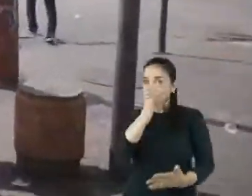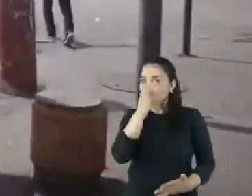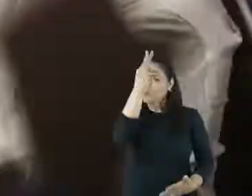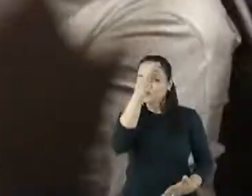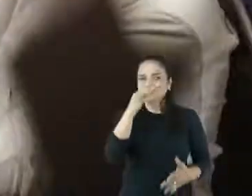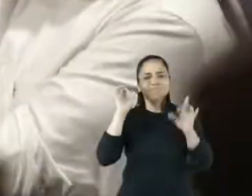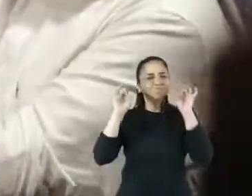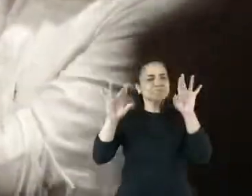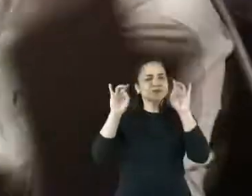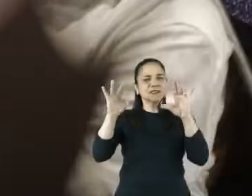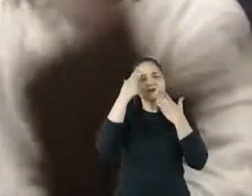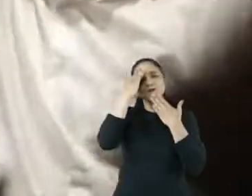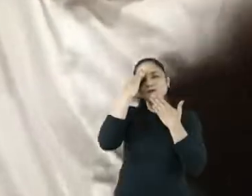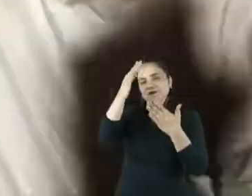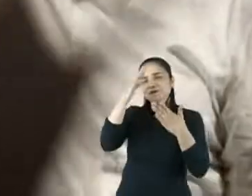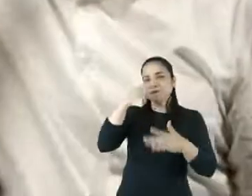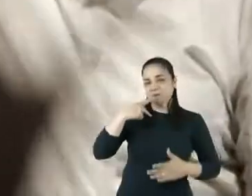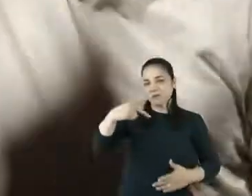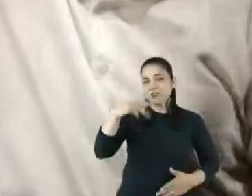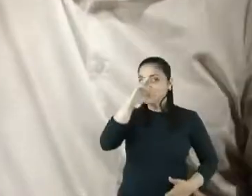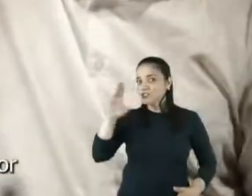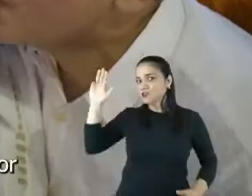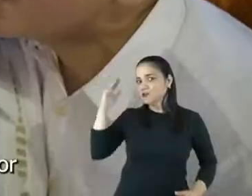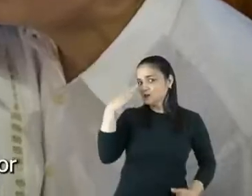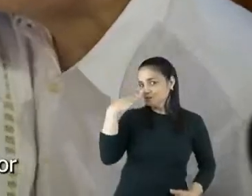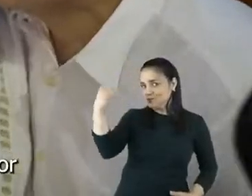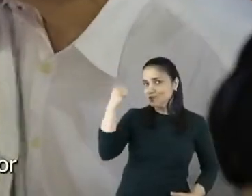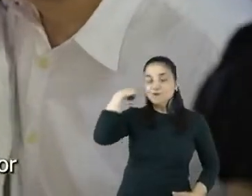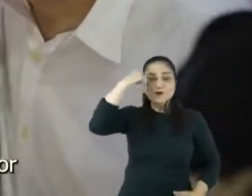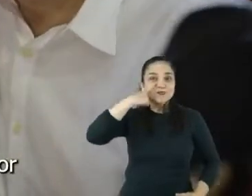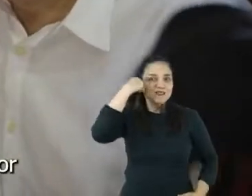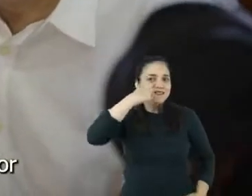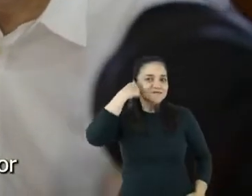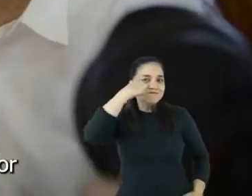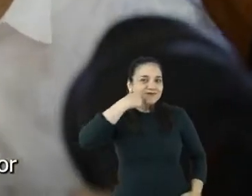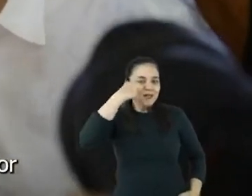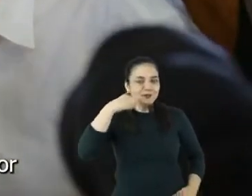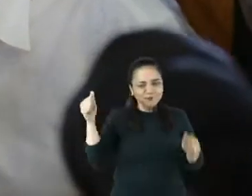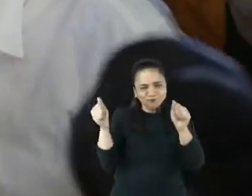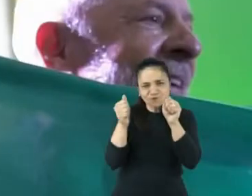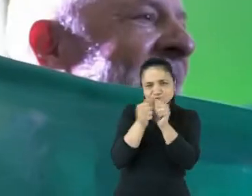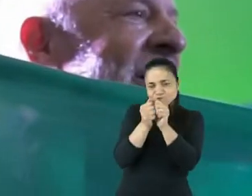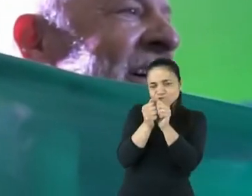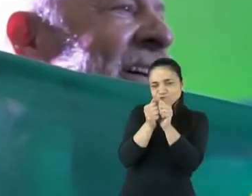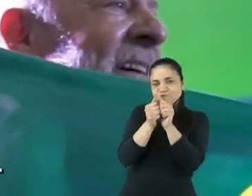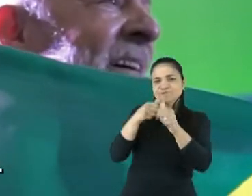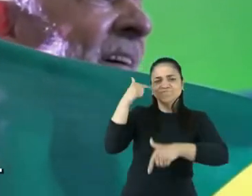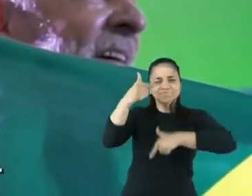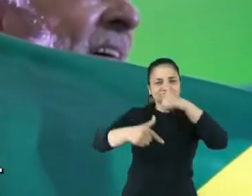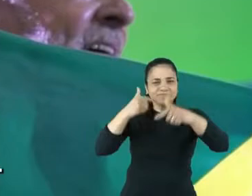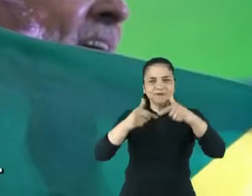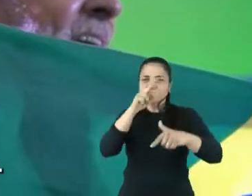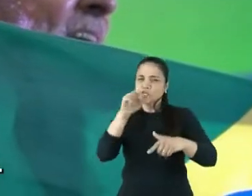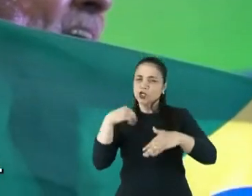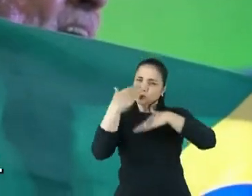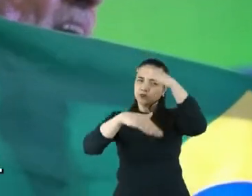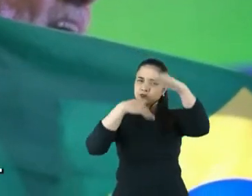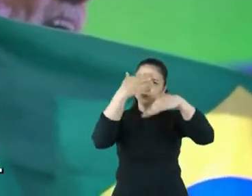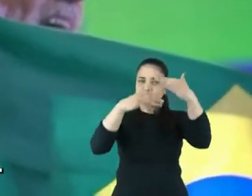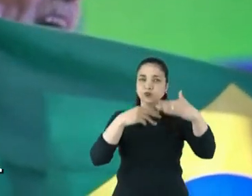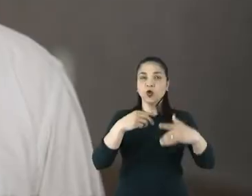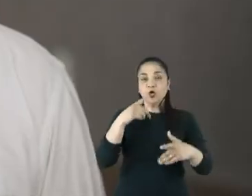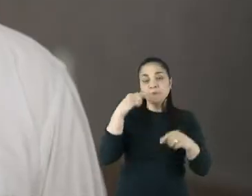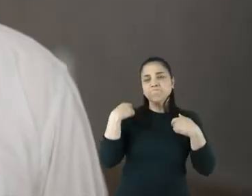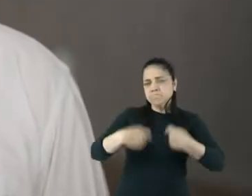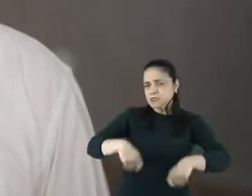fé. Queria agradecer especialmente ao presidente Lula, que me convocou para ser o senador, que ao seu lado vai trabalhar para recuperar o